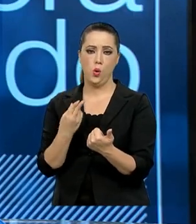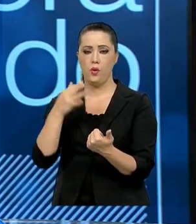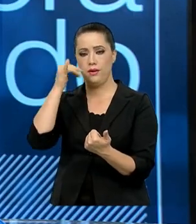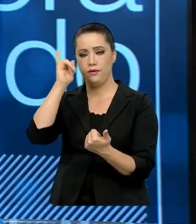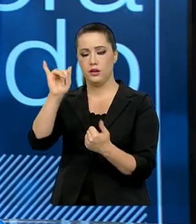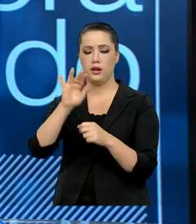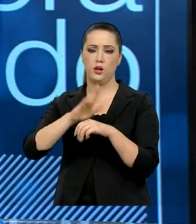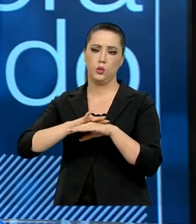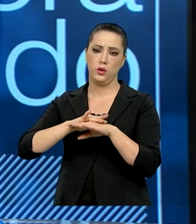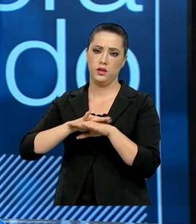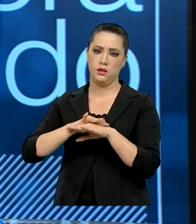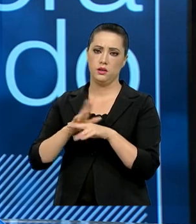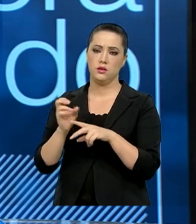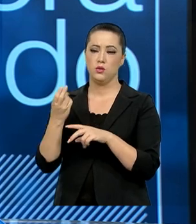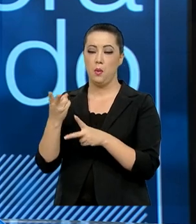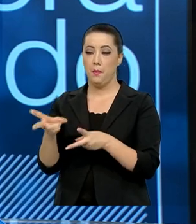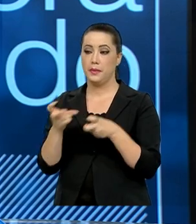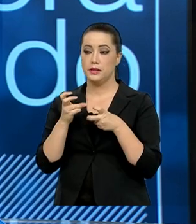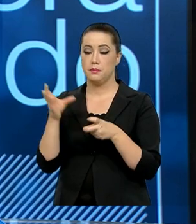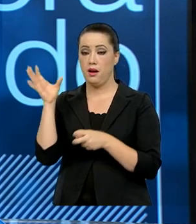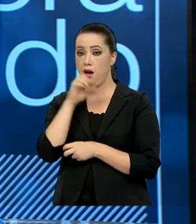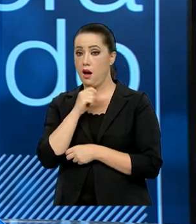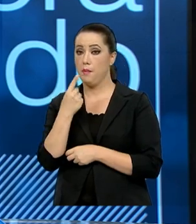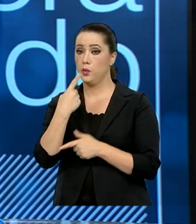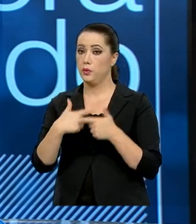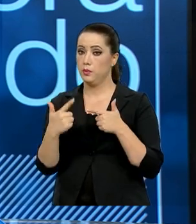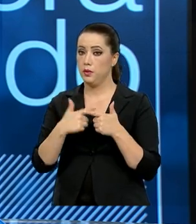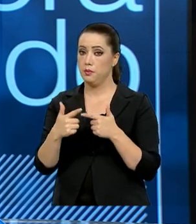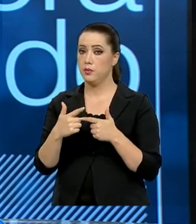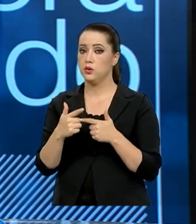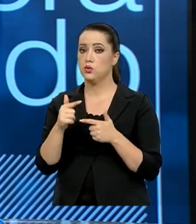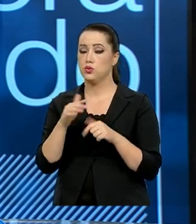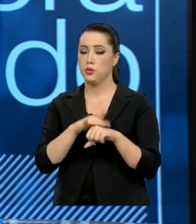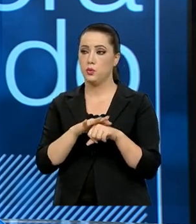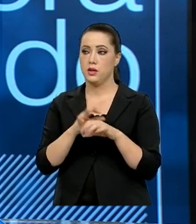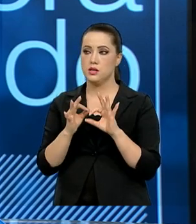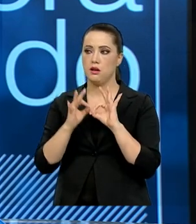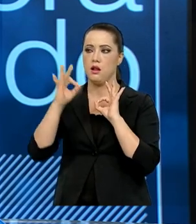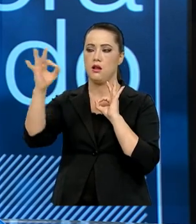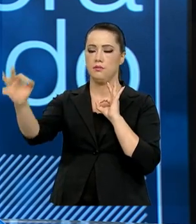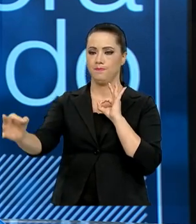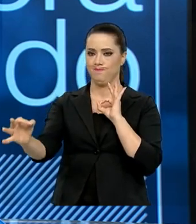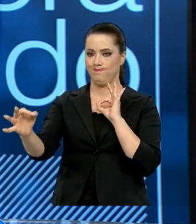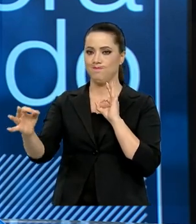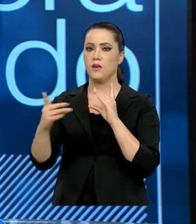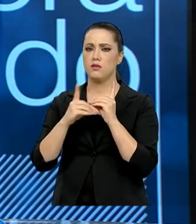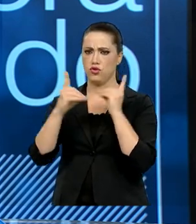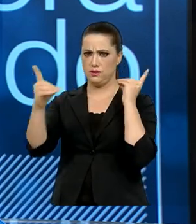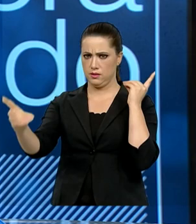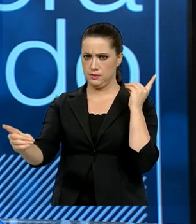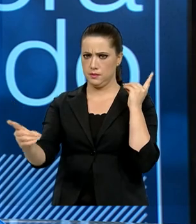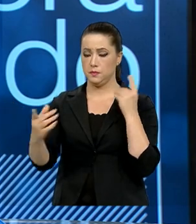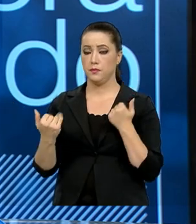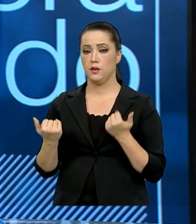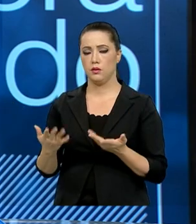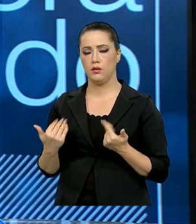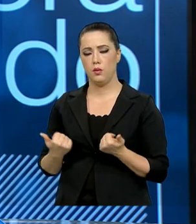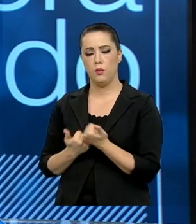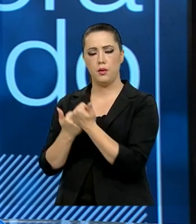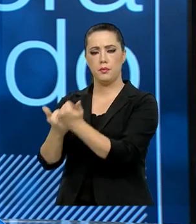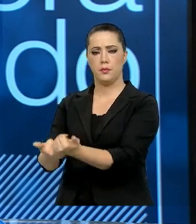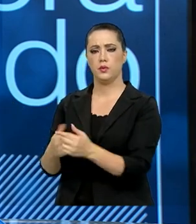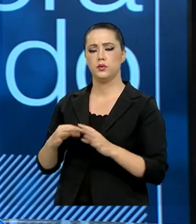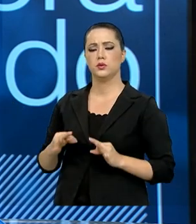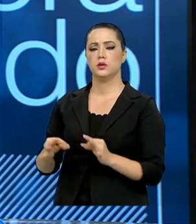doenças, o diagnóstico de doenças à distância. Então, dentro desse bojo, desenvolvimento, apoio e desenvolvimento de